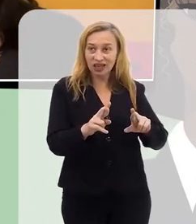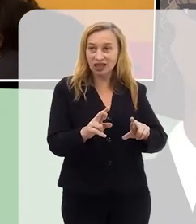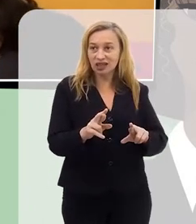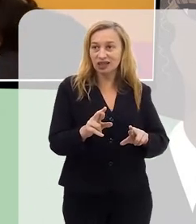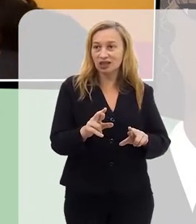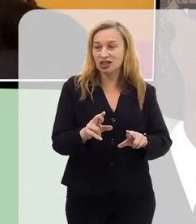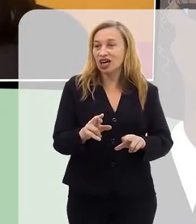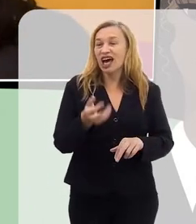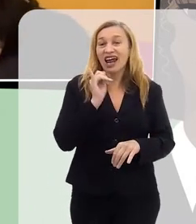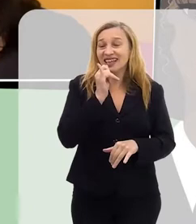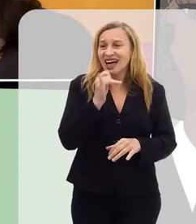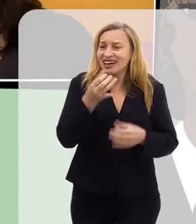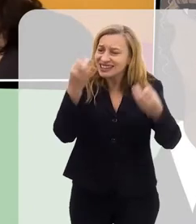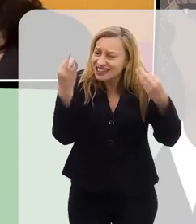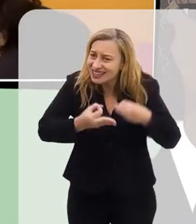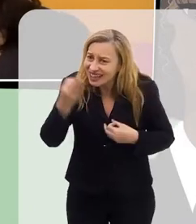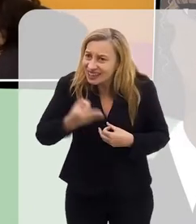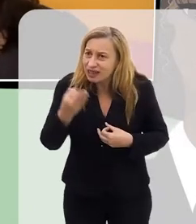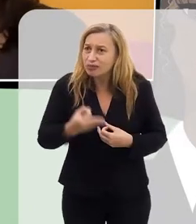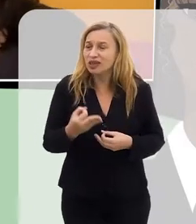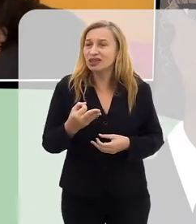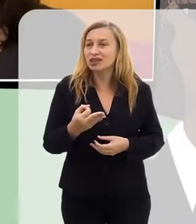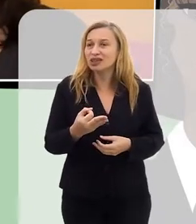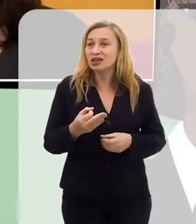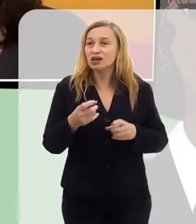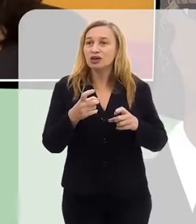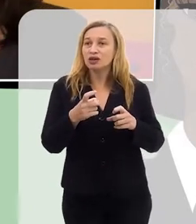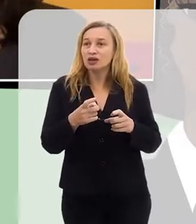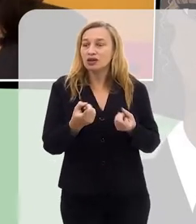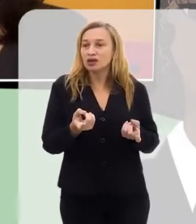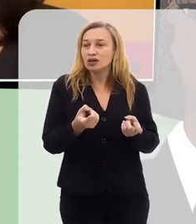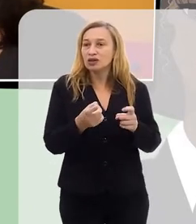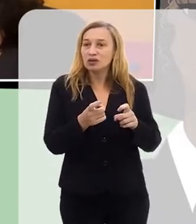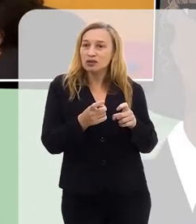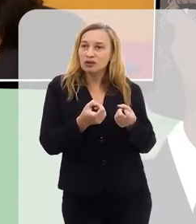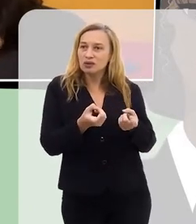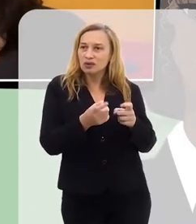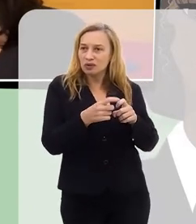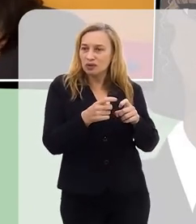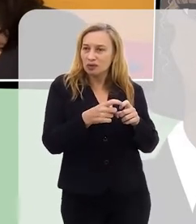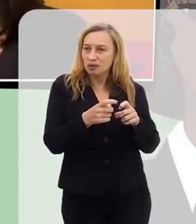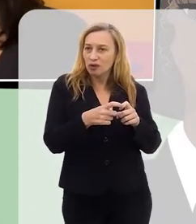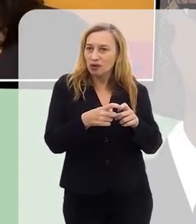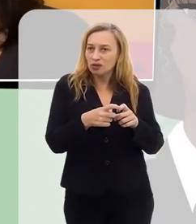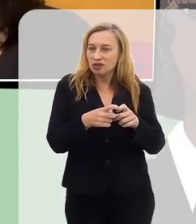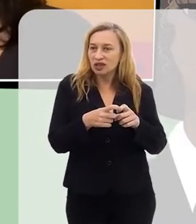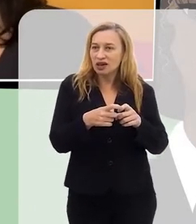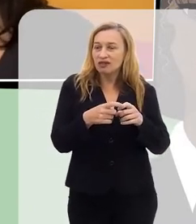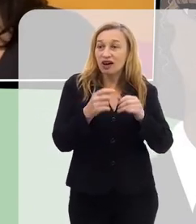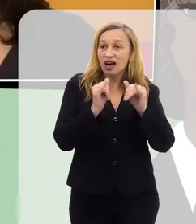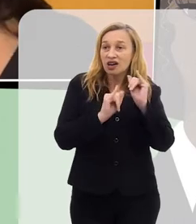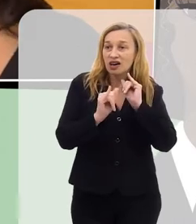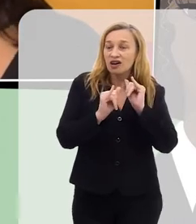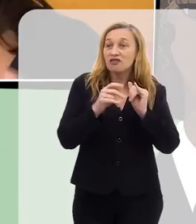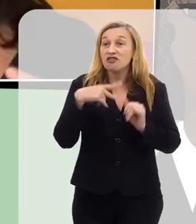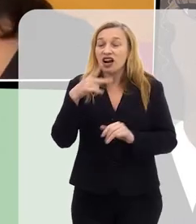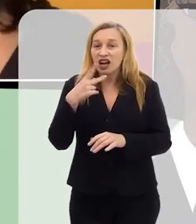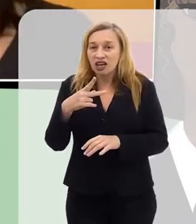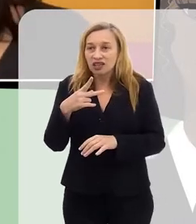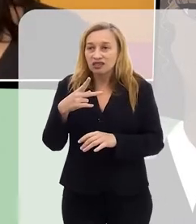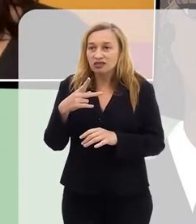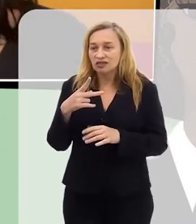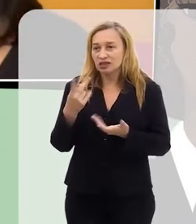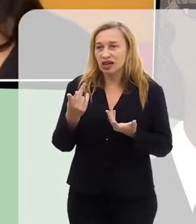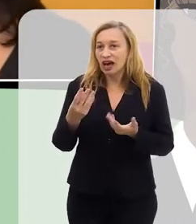Ela narra muito claramente que ele estava expondo também a intimidade dela e todos esses